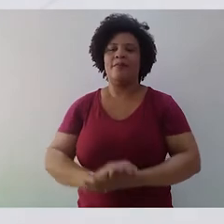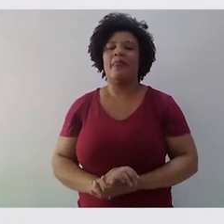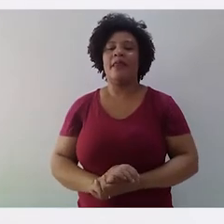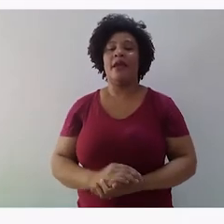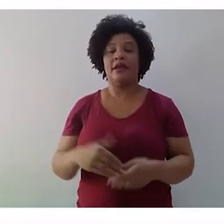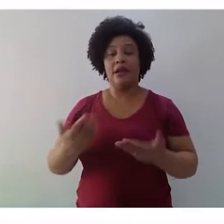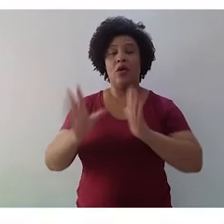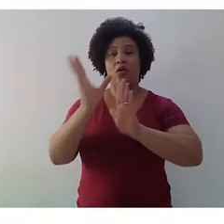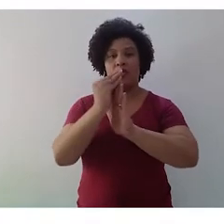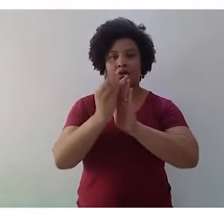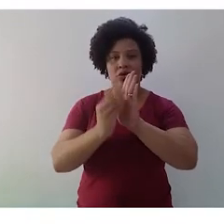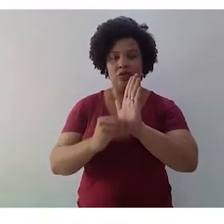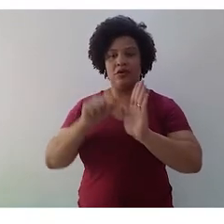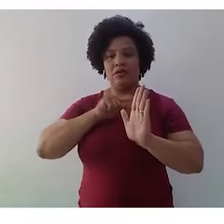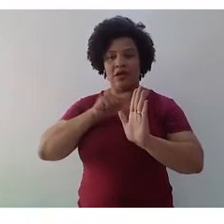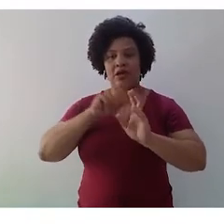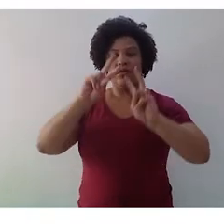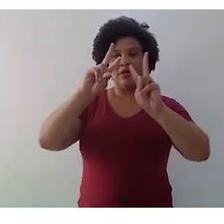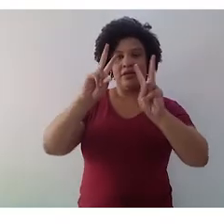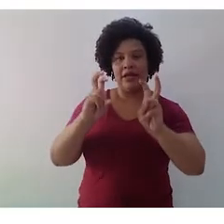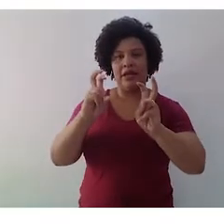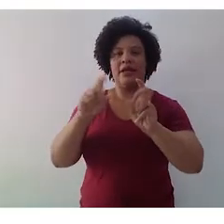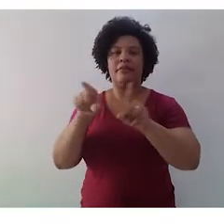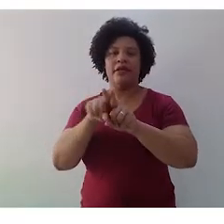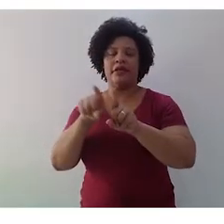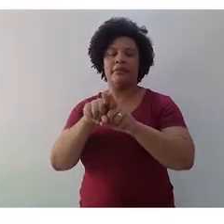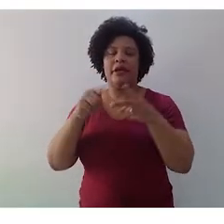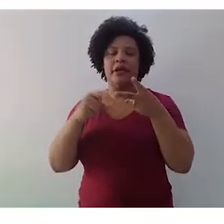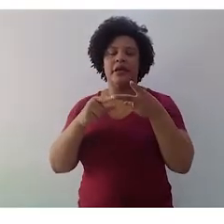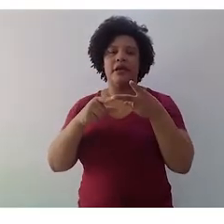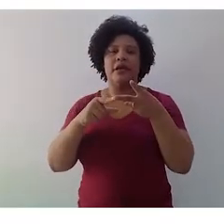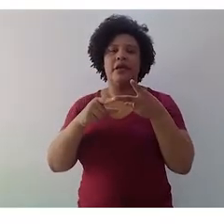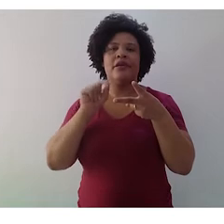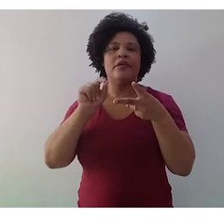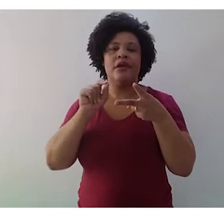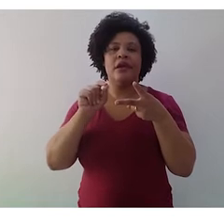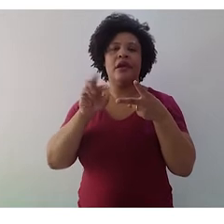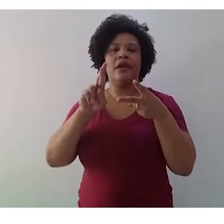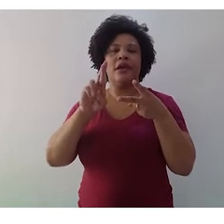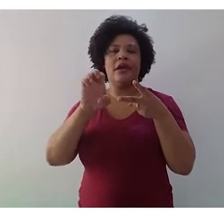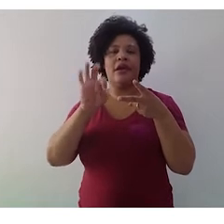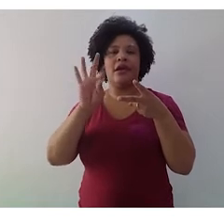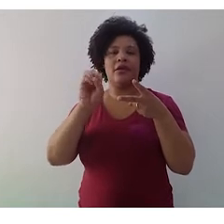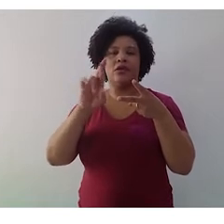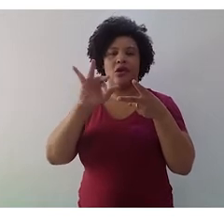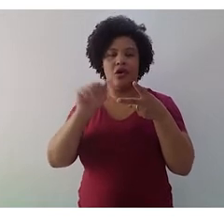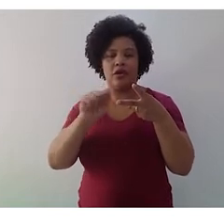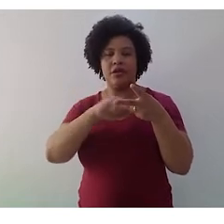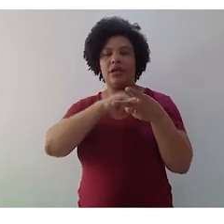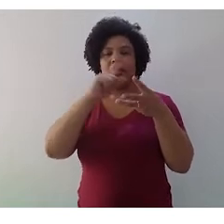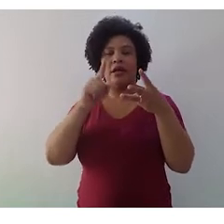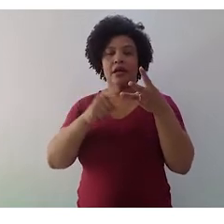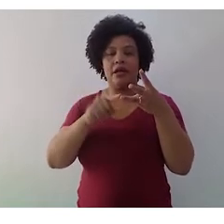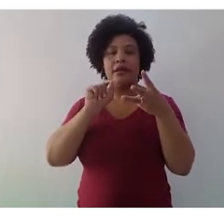a escolha de tema, como ter ideias, eu tenho as figuras retóricas, eu tenho o registro e eu tenho algo fundamental, que é